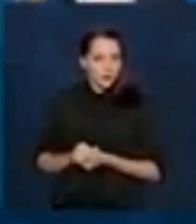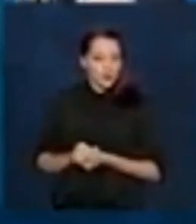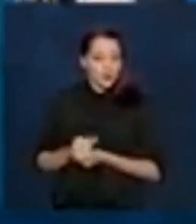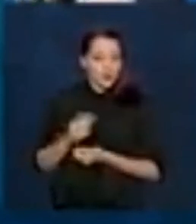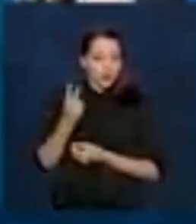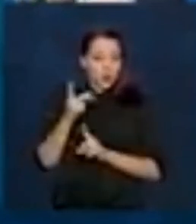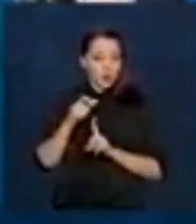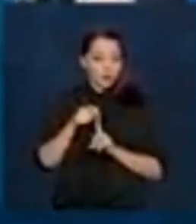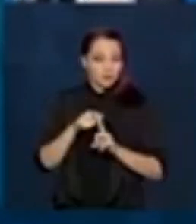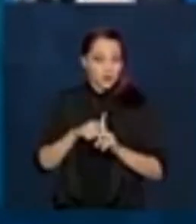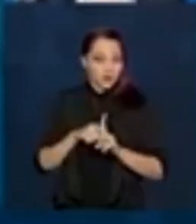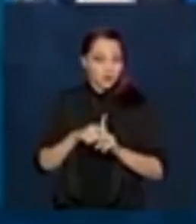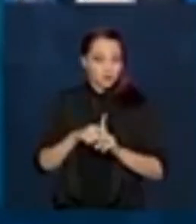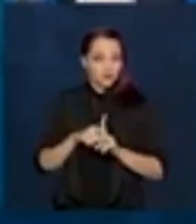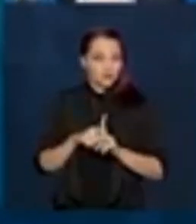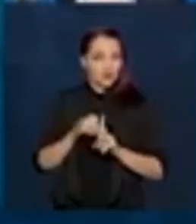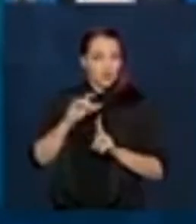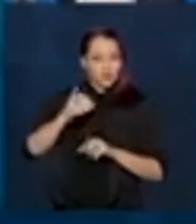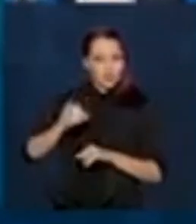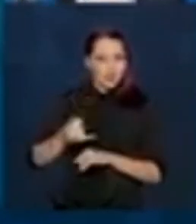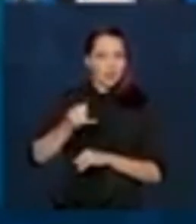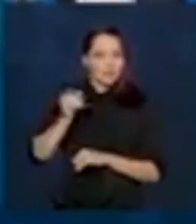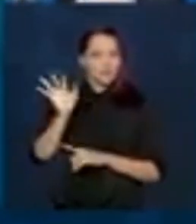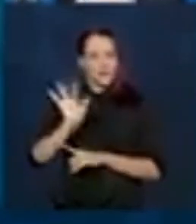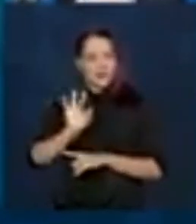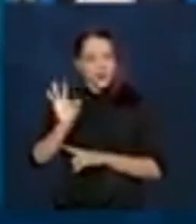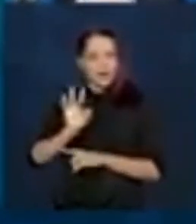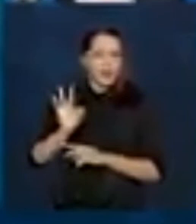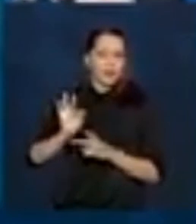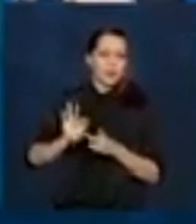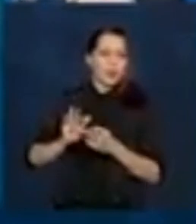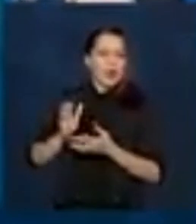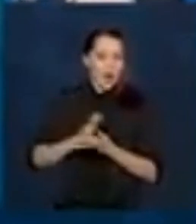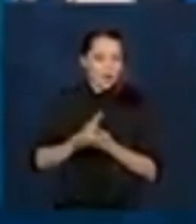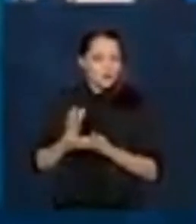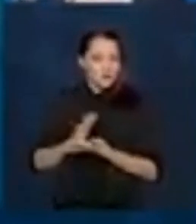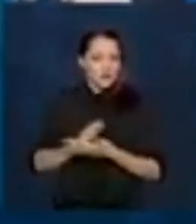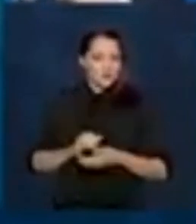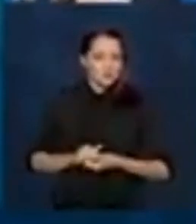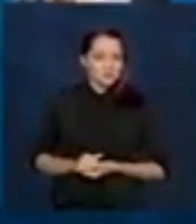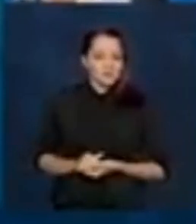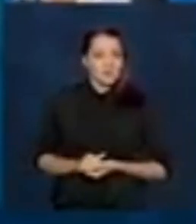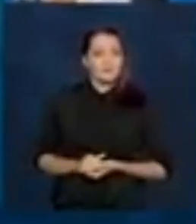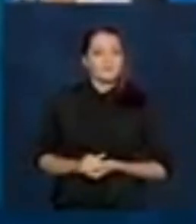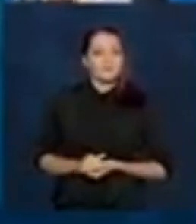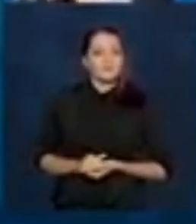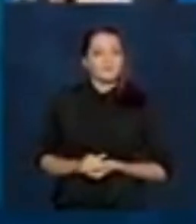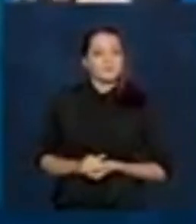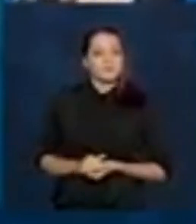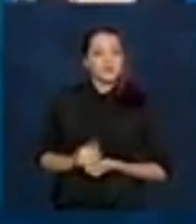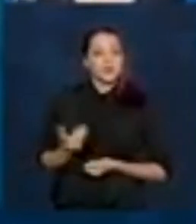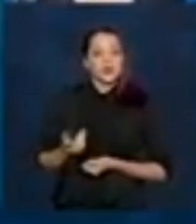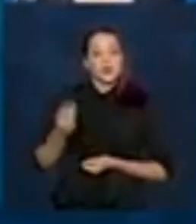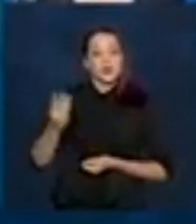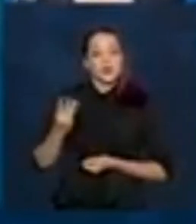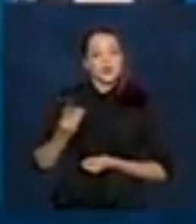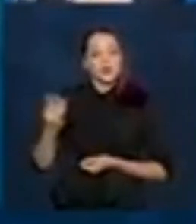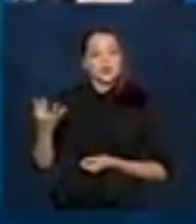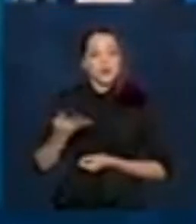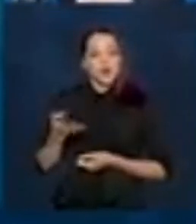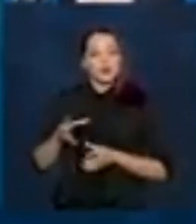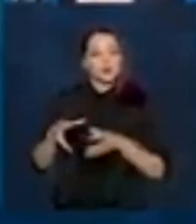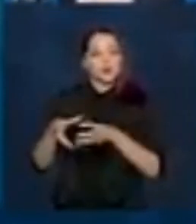dois meses, ou seja, janeiro e fevereiro em algumas vezes, e com o terceiro e o quarto